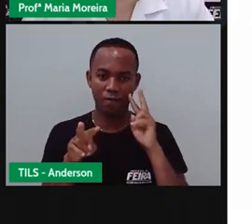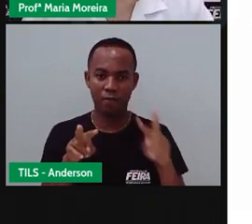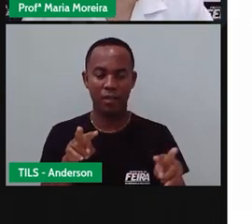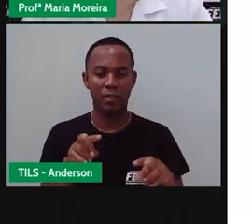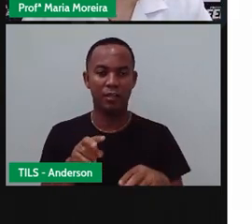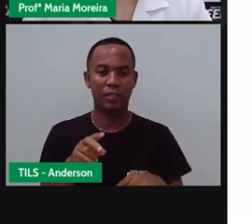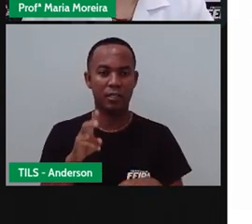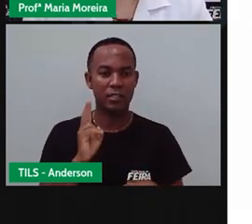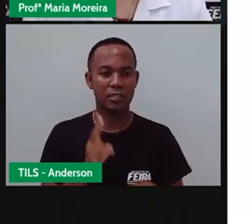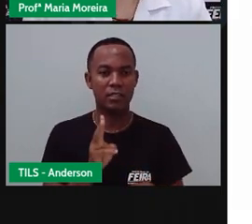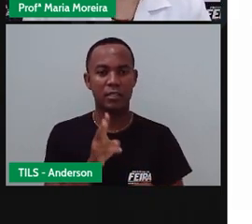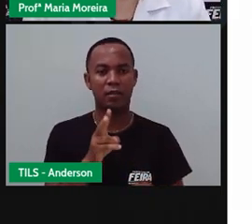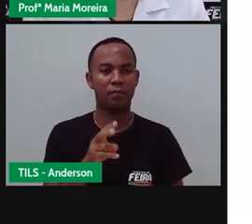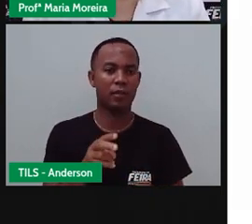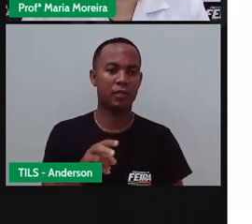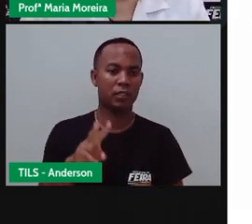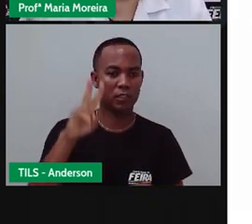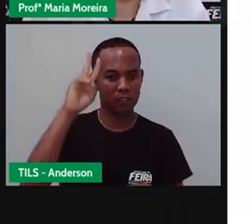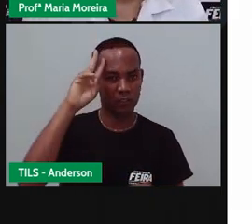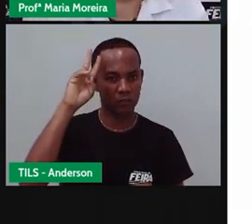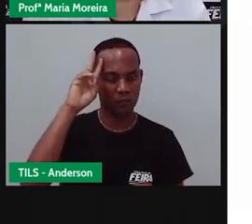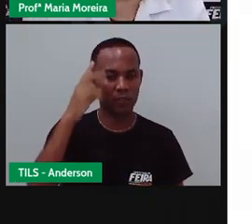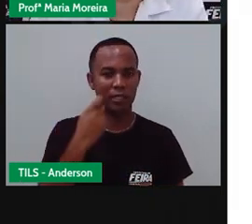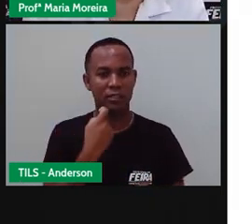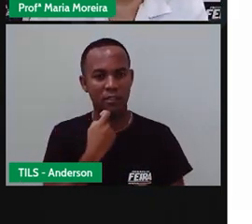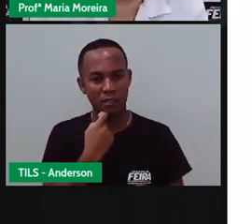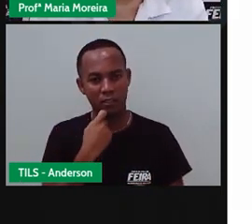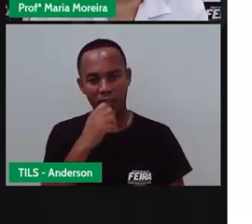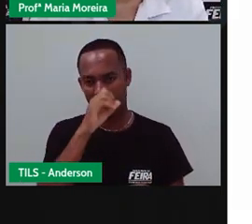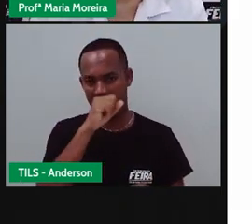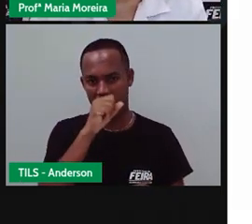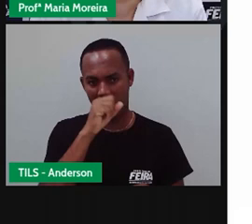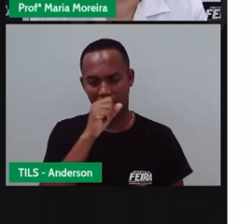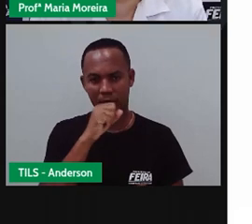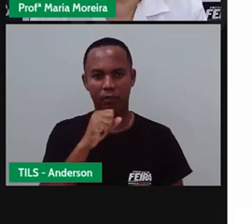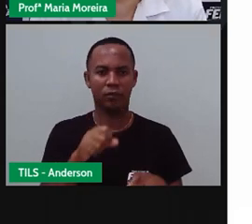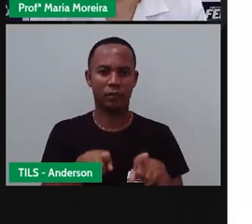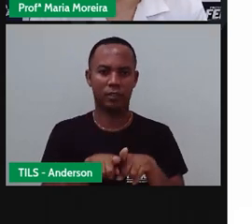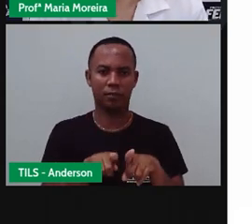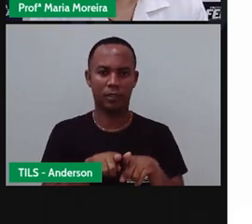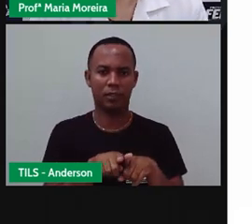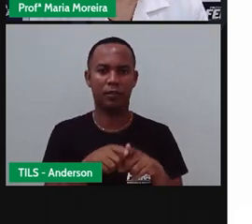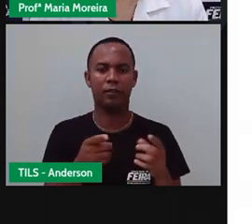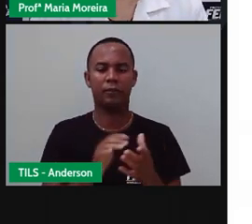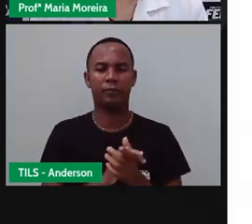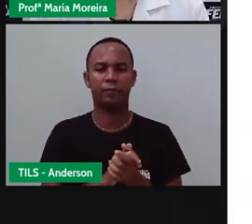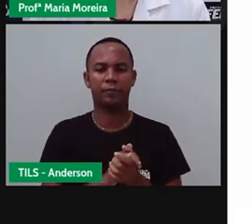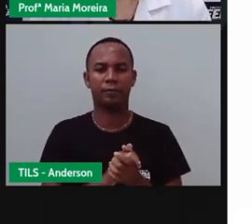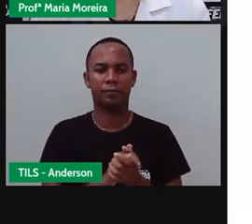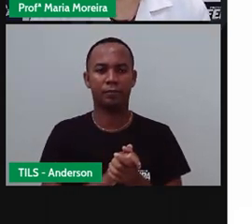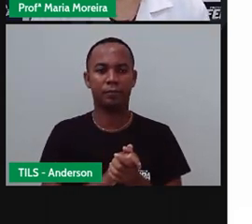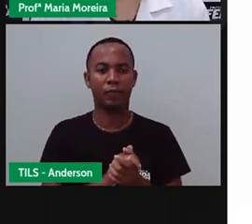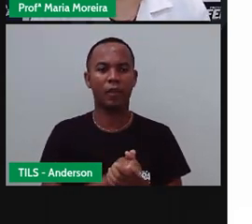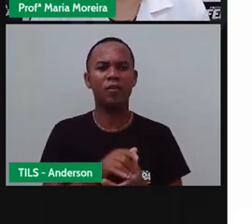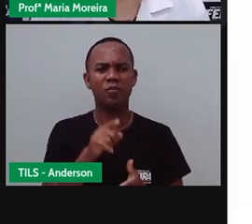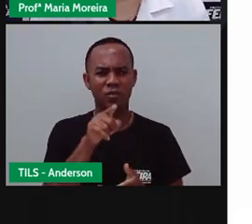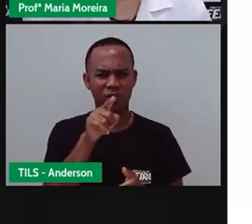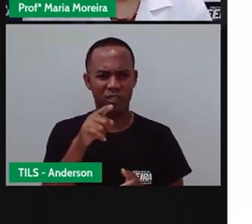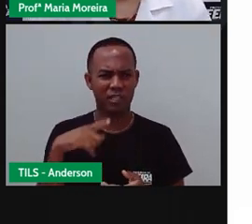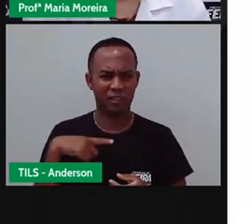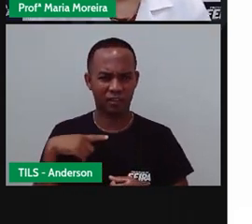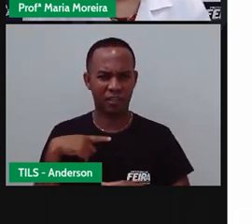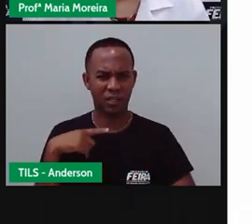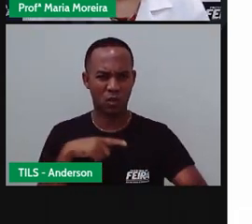né? De segunda a sexta e sábado também tem aí aula com o professor de vocês. Não é isso? Você tem horário